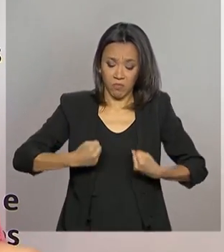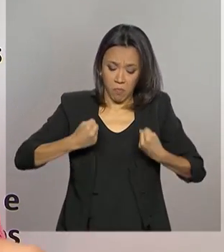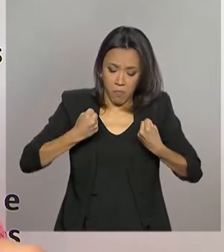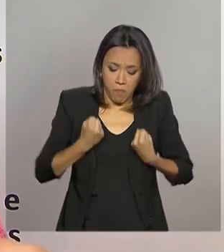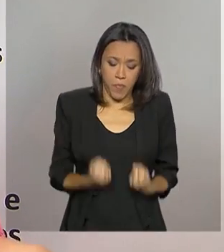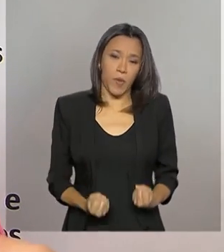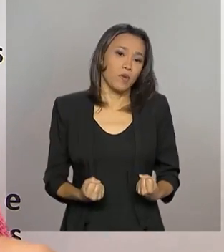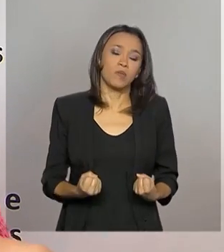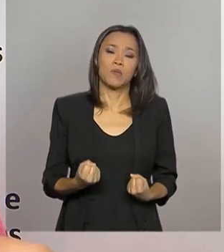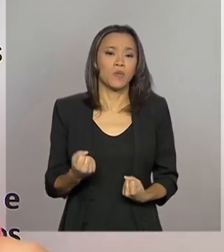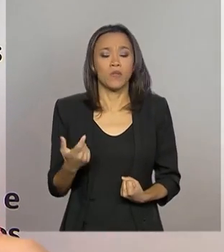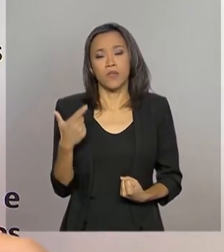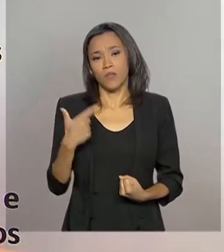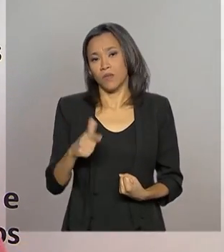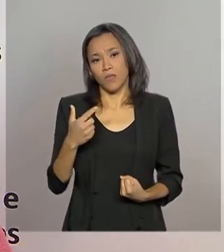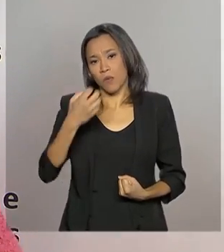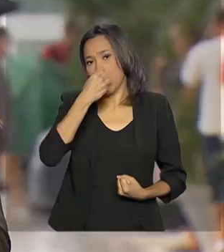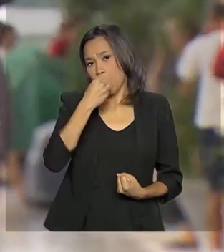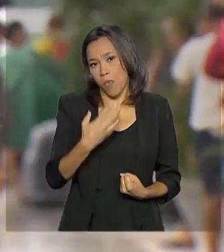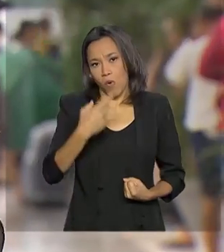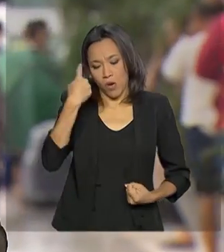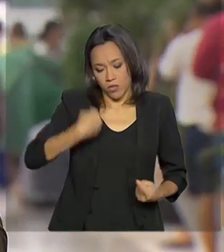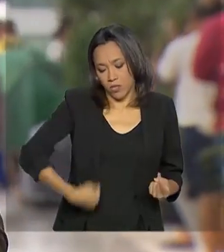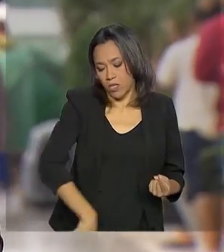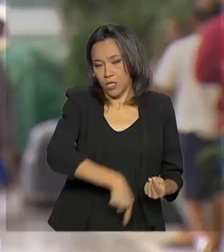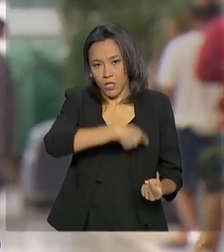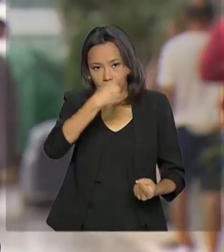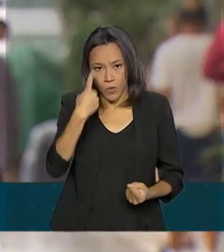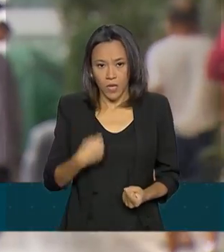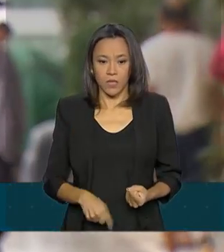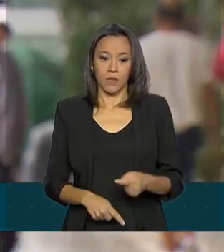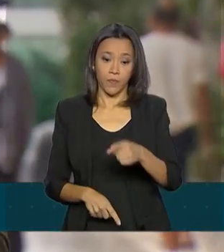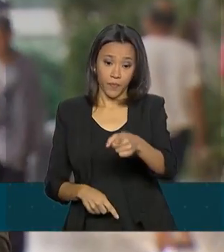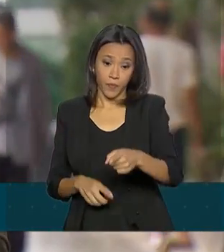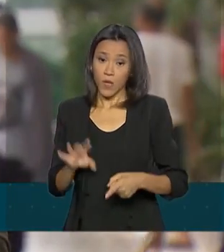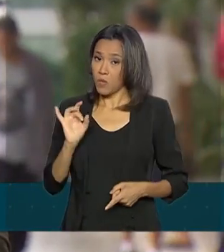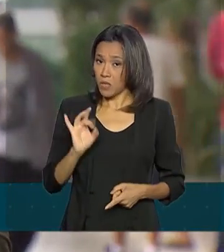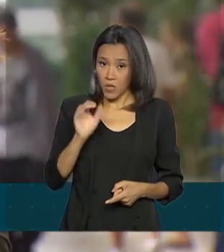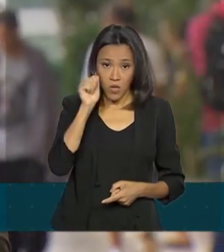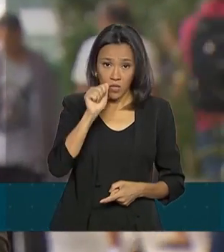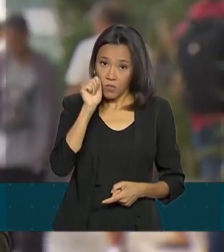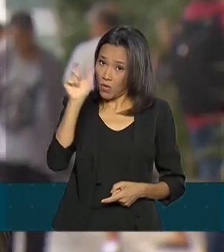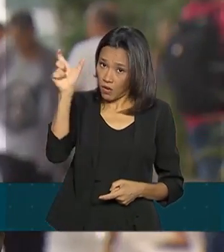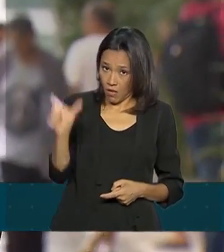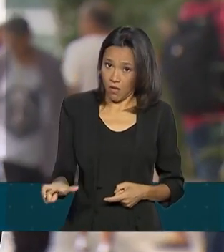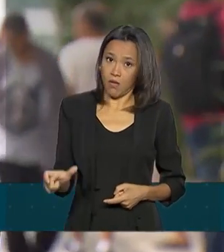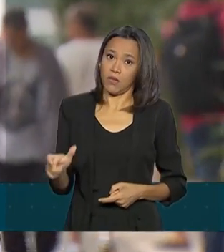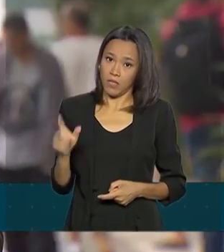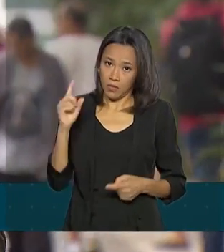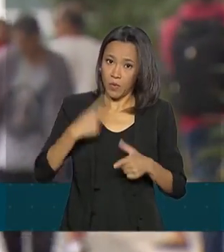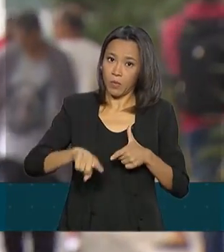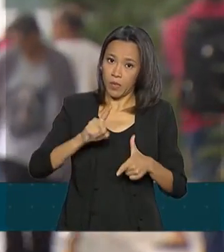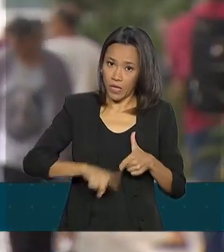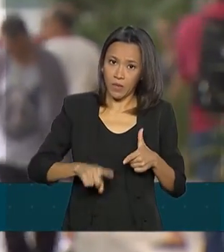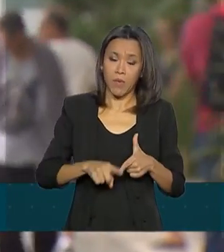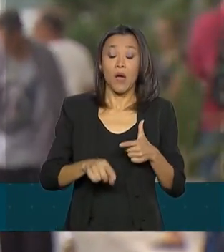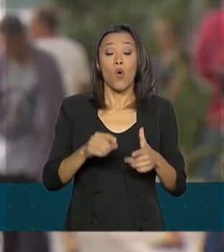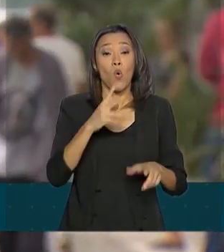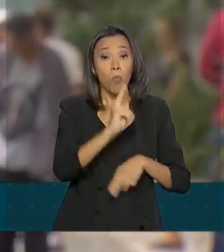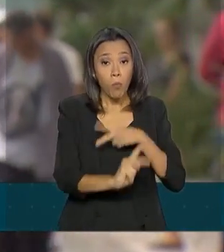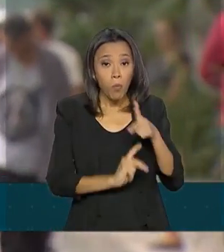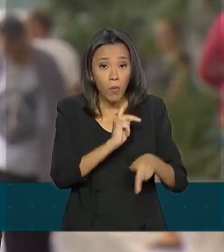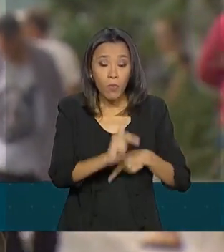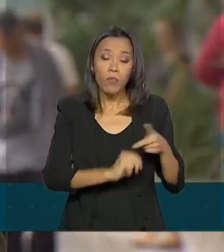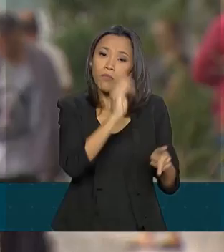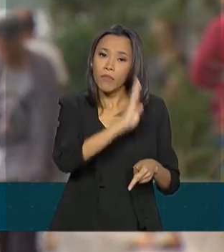não tenha também uma boa circulação. Mas a briga com a balança não é só da Maria do Socorro. Os brasileiros estão cada vez